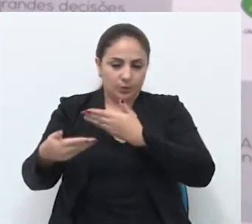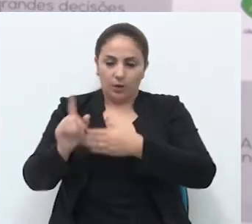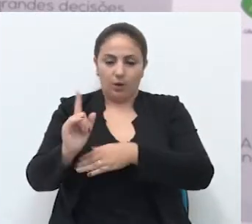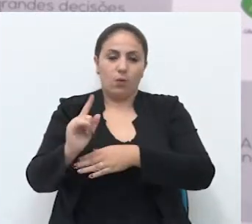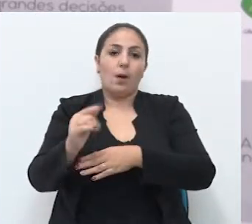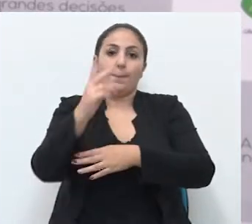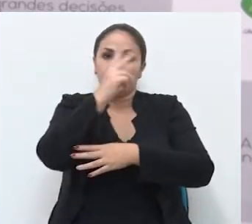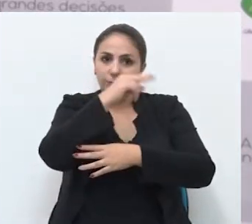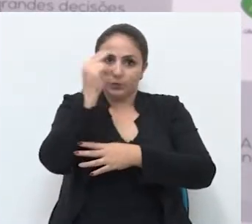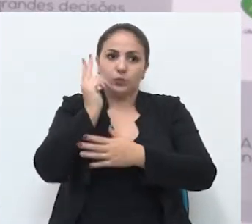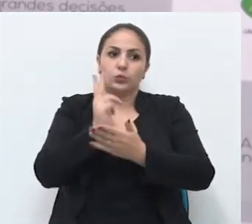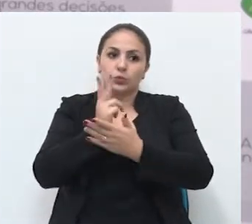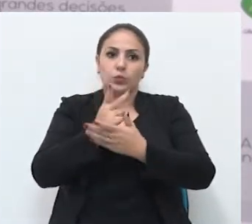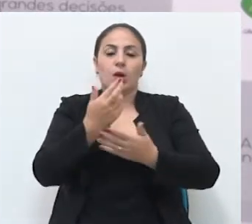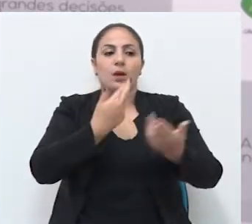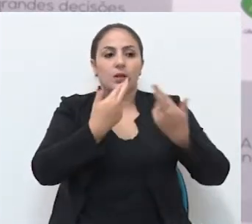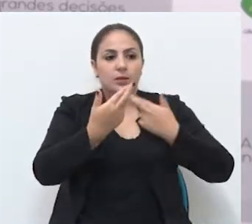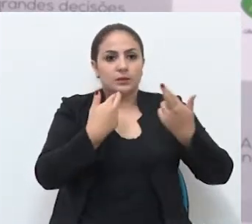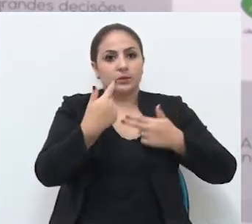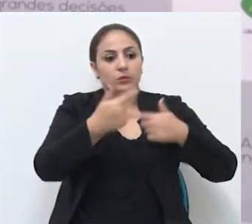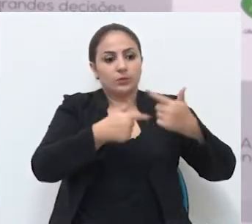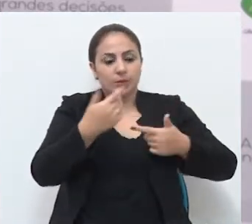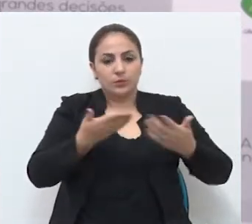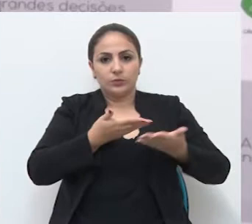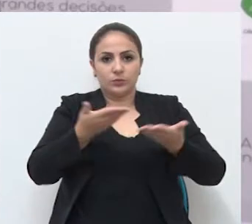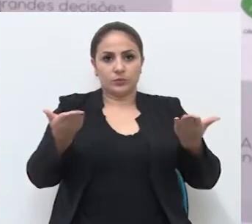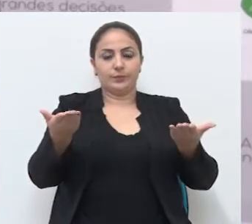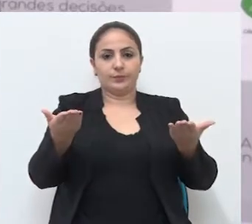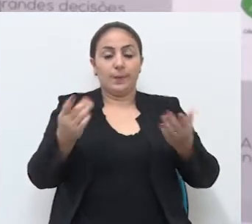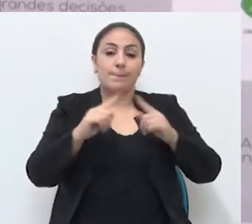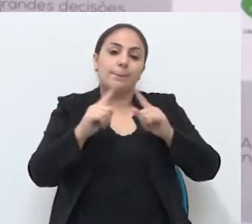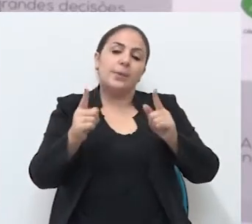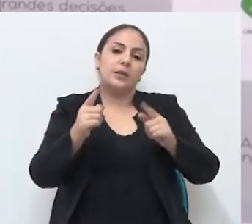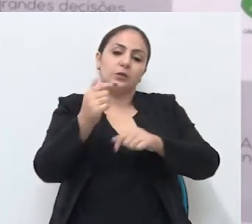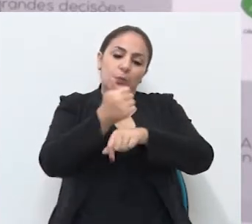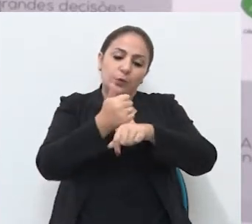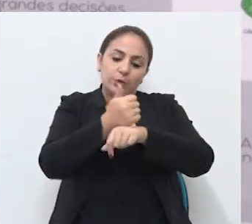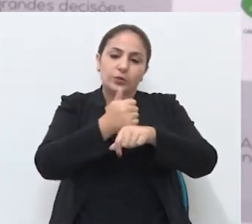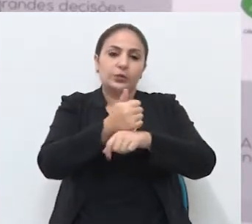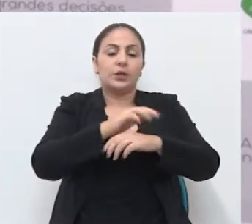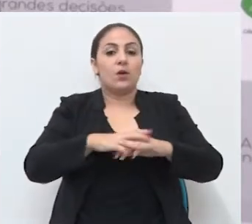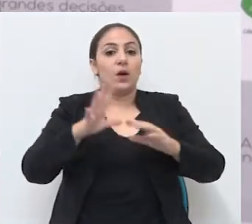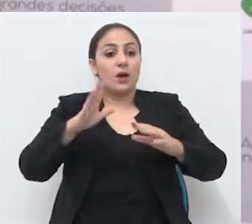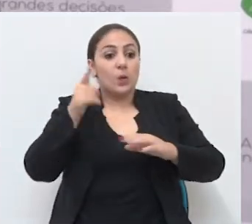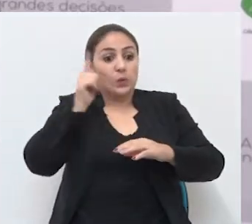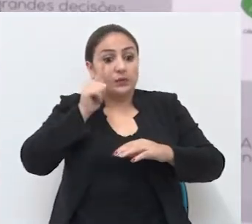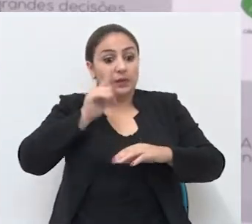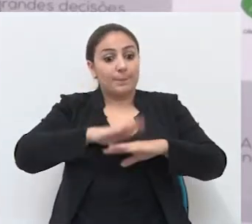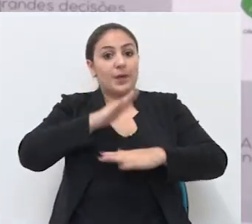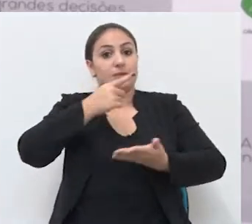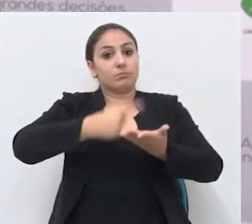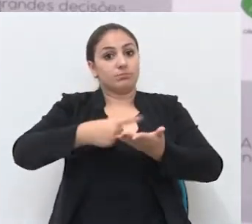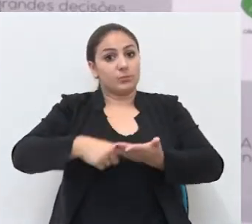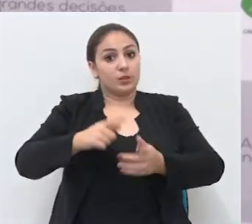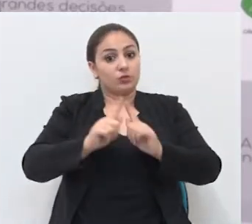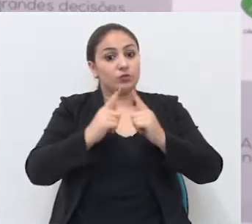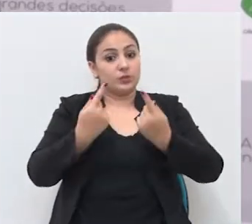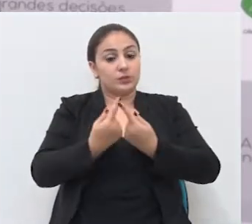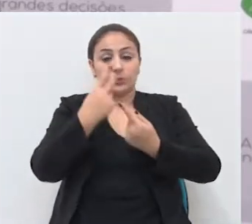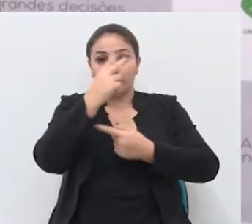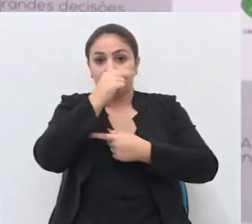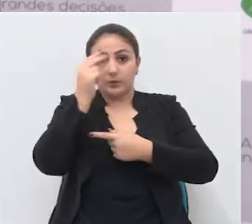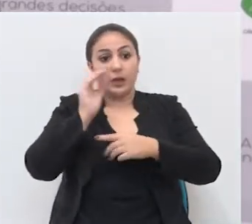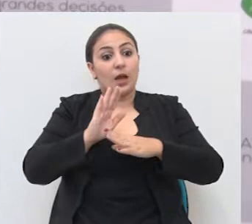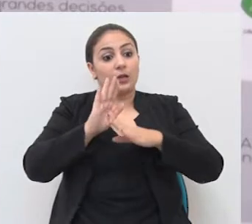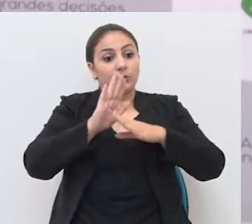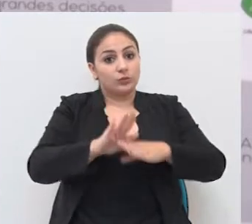continua as suas relações com o Instituto de Previdência dos Servidores, mas o profissional assume mais compromissos com a gestão